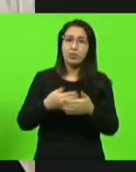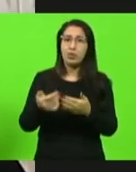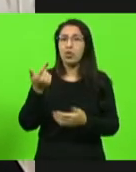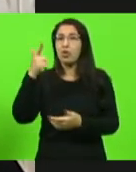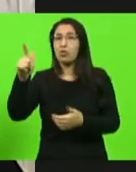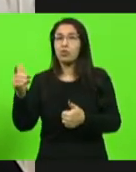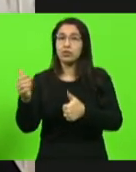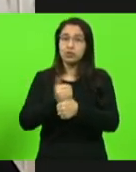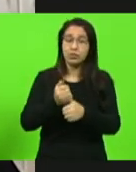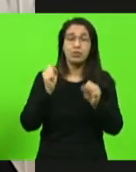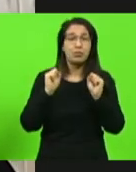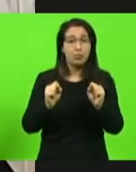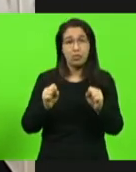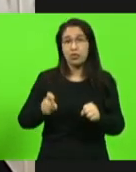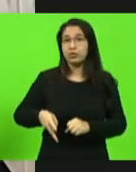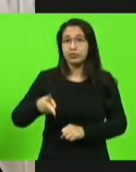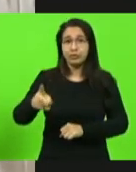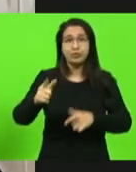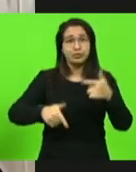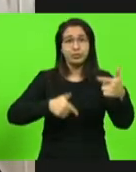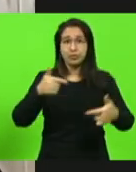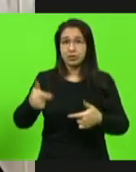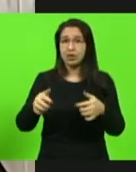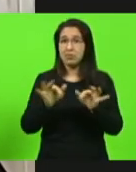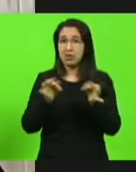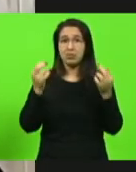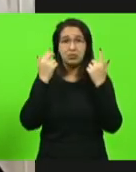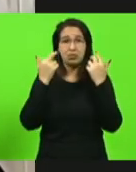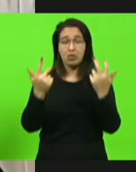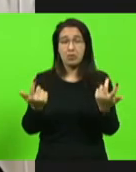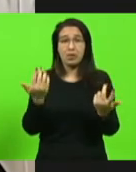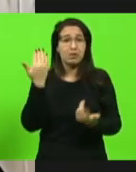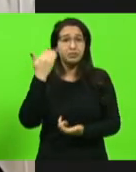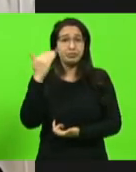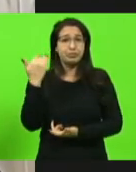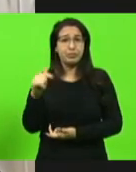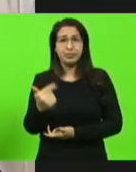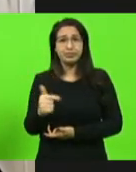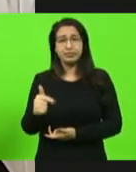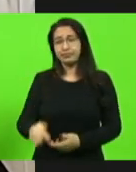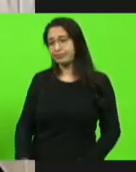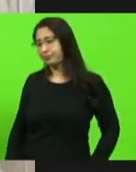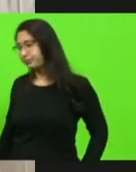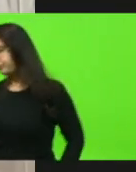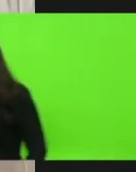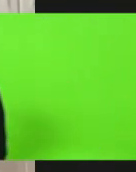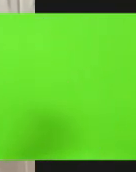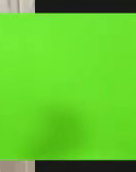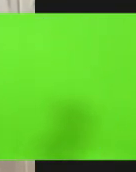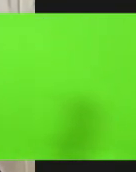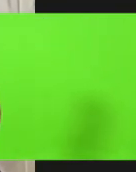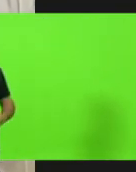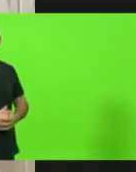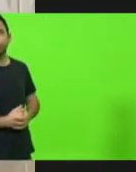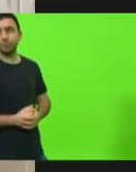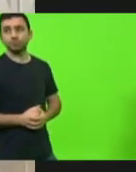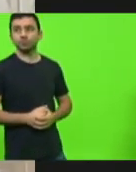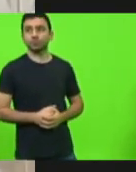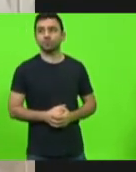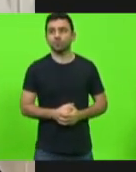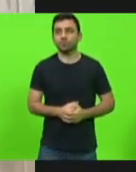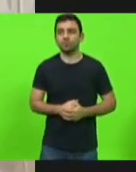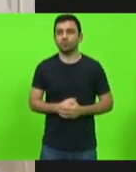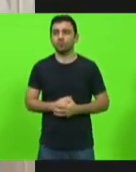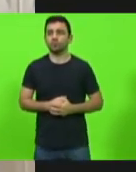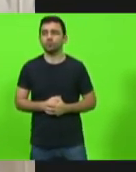assumiu da continuidade aos trabalhos. Eu não tô entendendo essa morosidade pra colocar esse meu projeto pra que seja votado em plenário. Ele tá